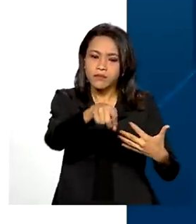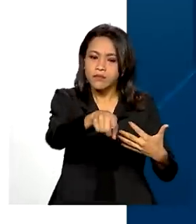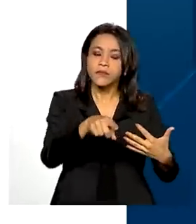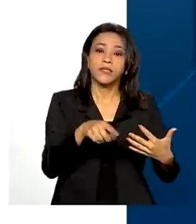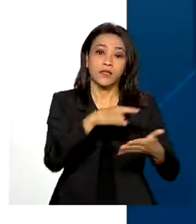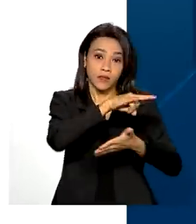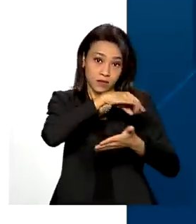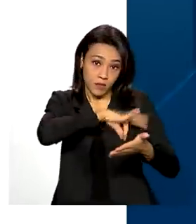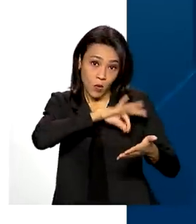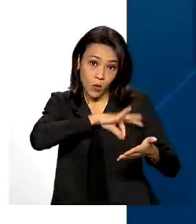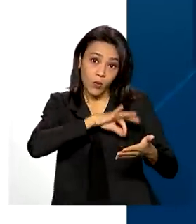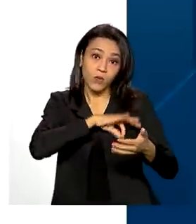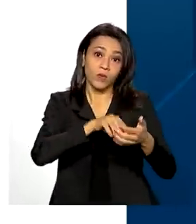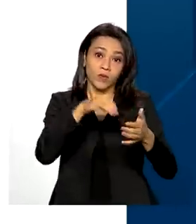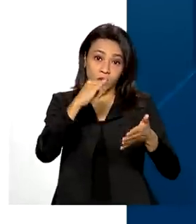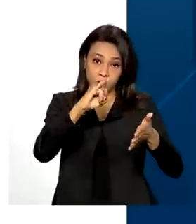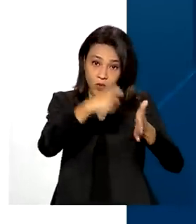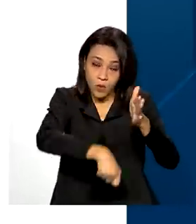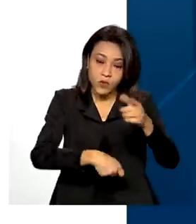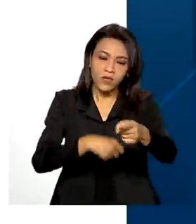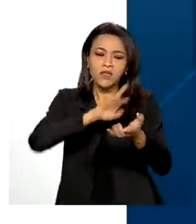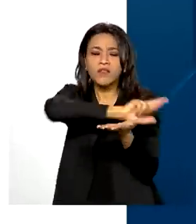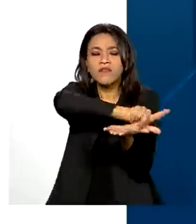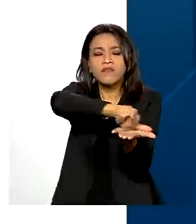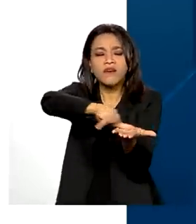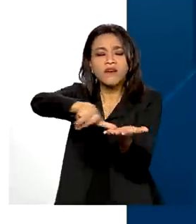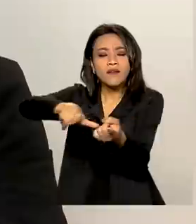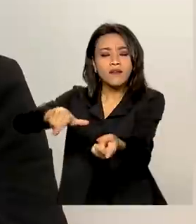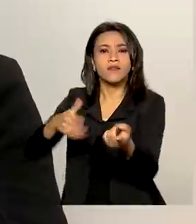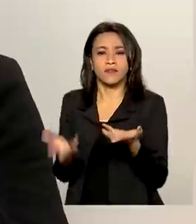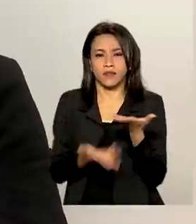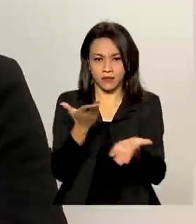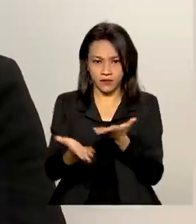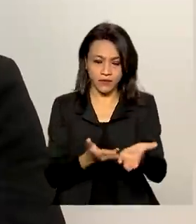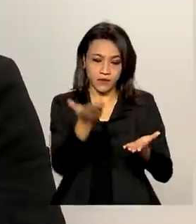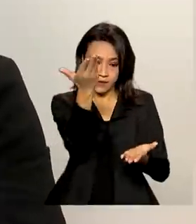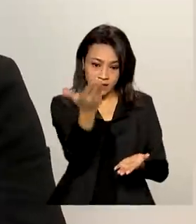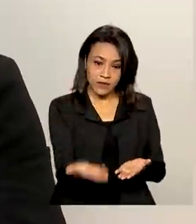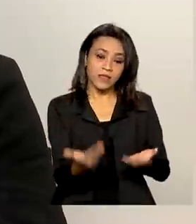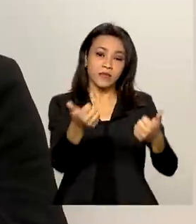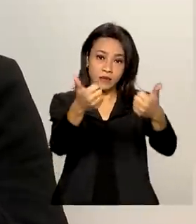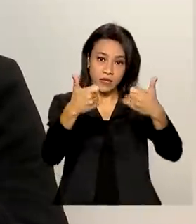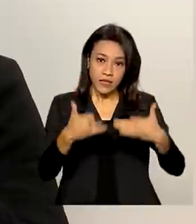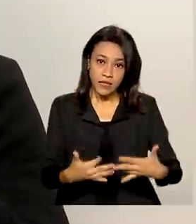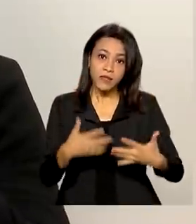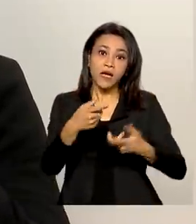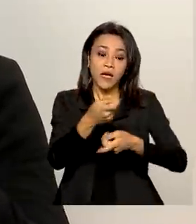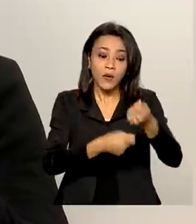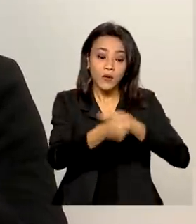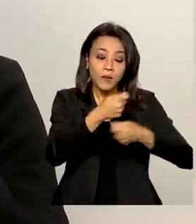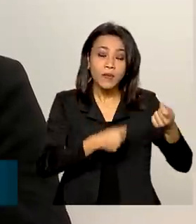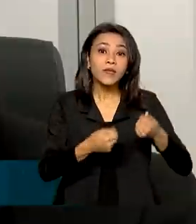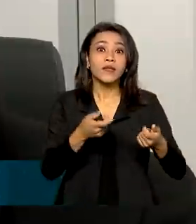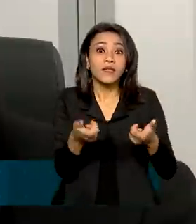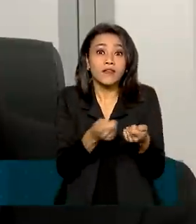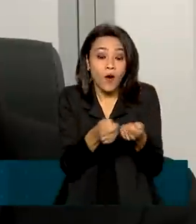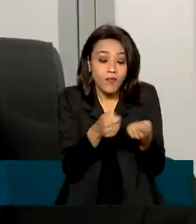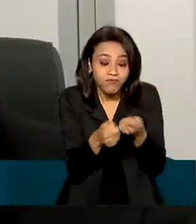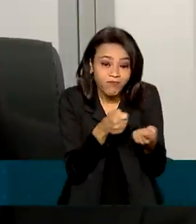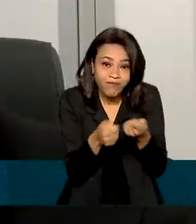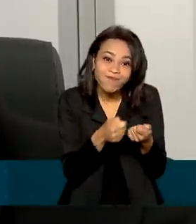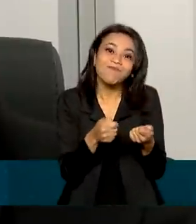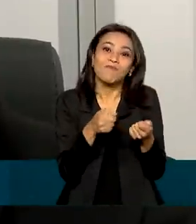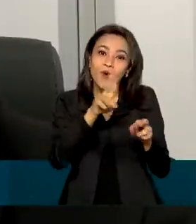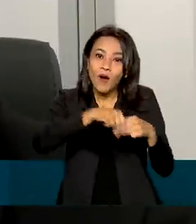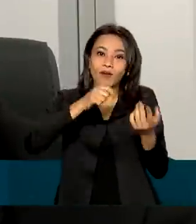ainda mais de 4 mil serviços públicos digitais para o cidadão. Segundo o governo, a economia estimada com a digitalização é